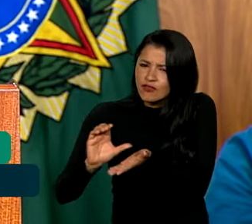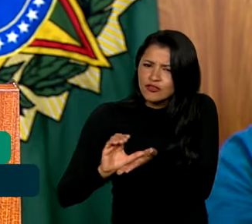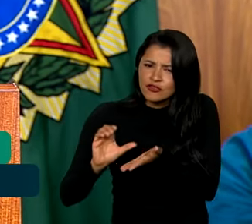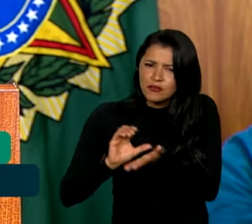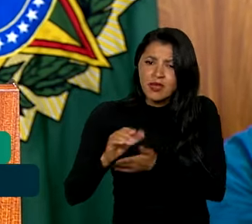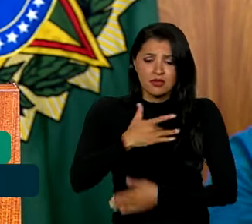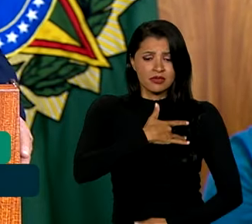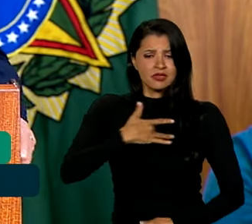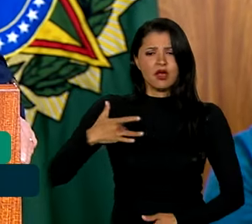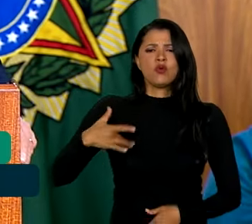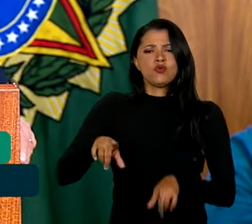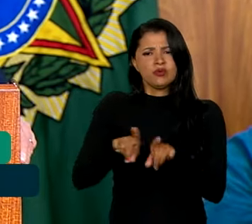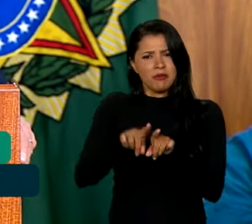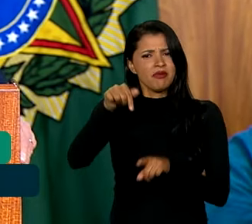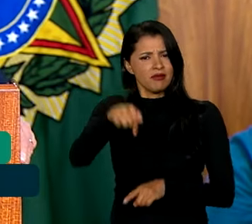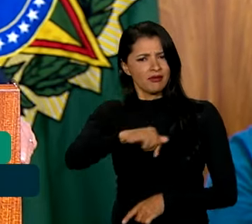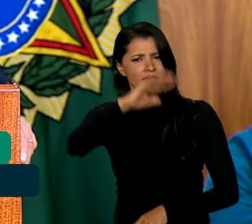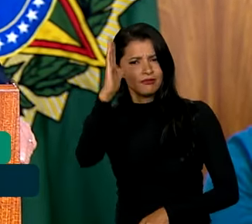em saúde nesse país.